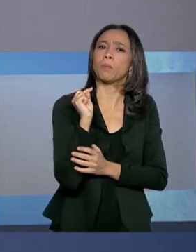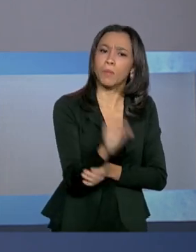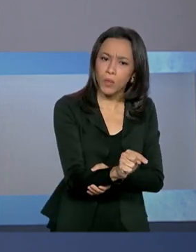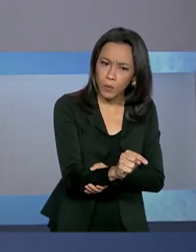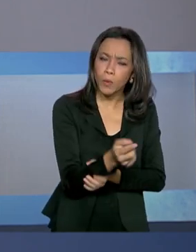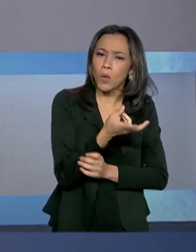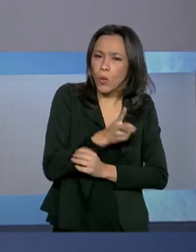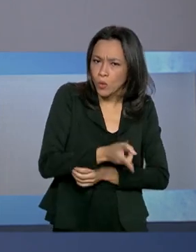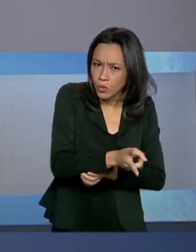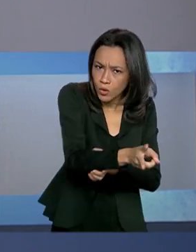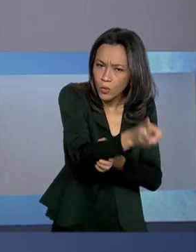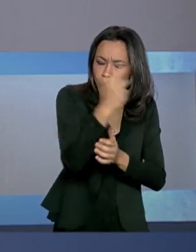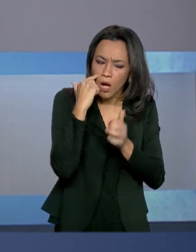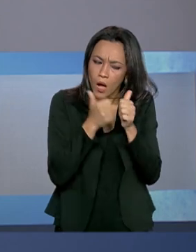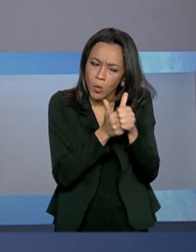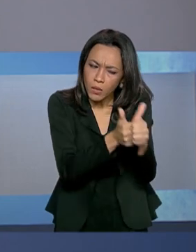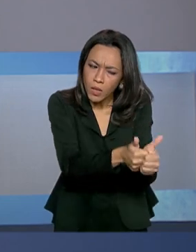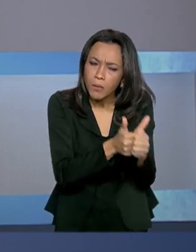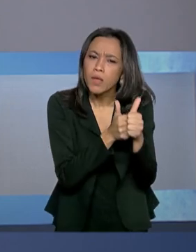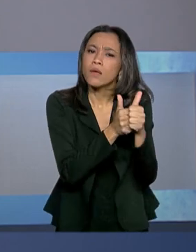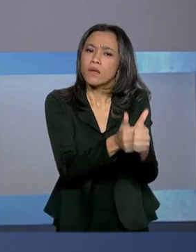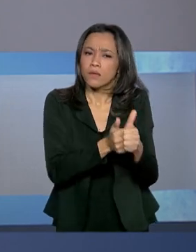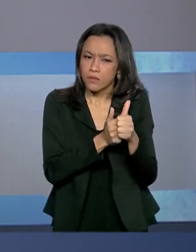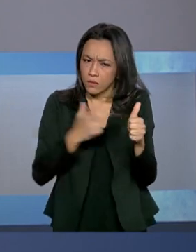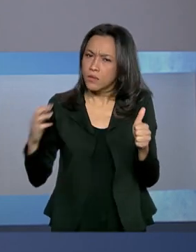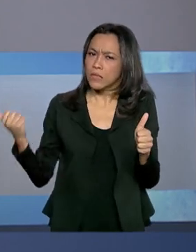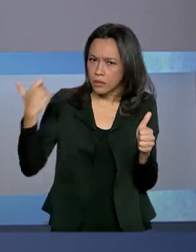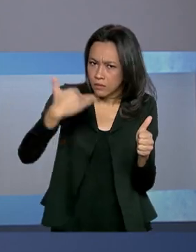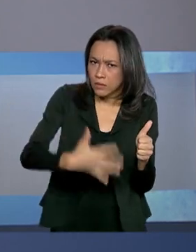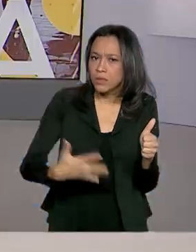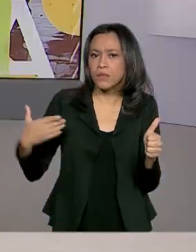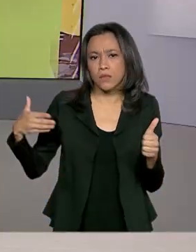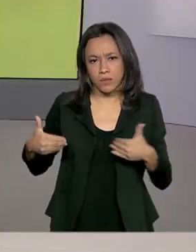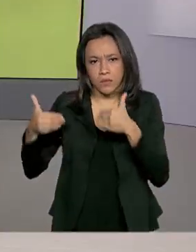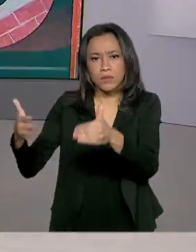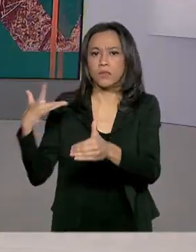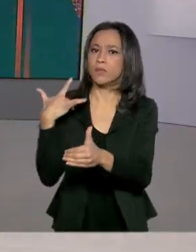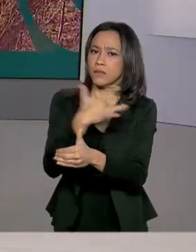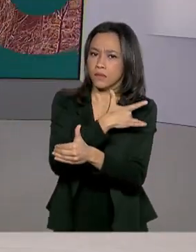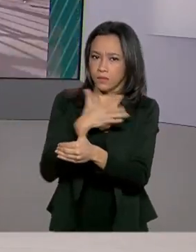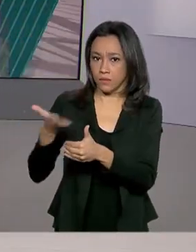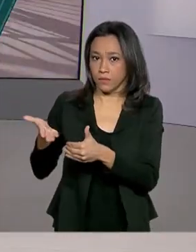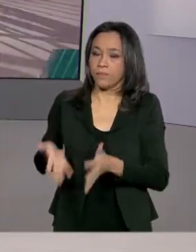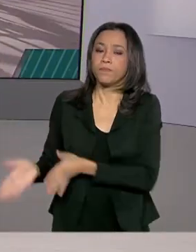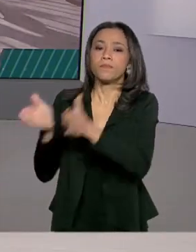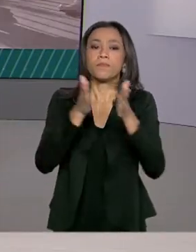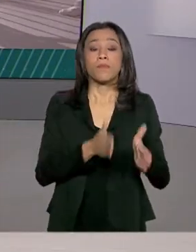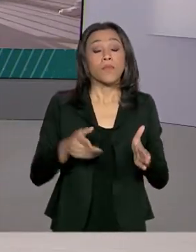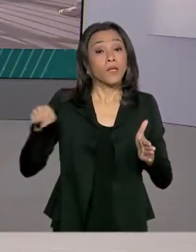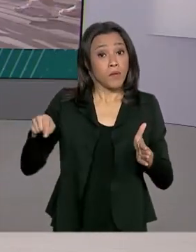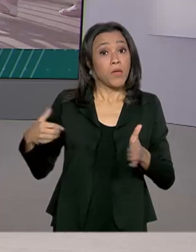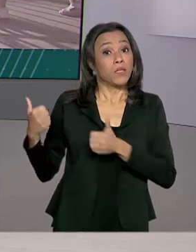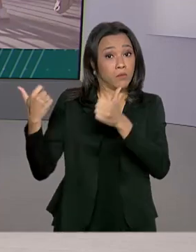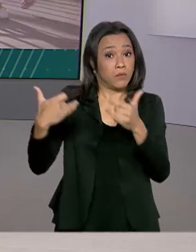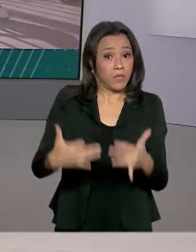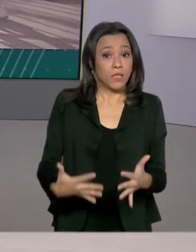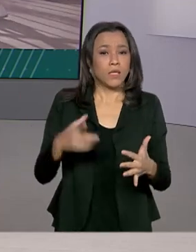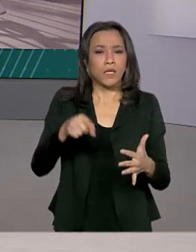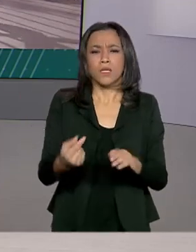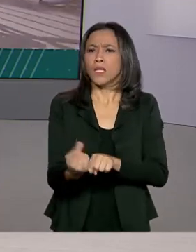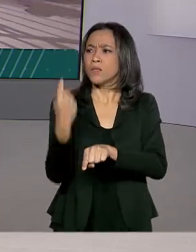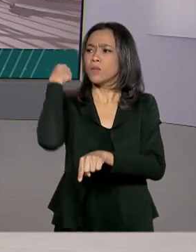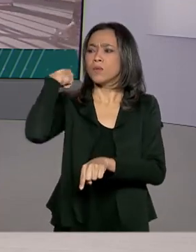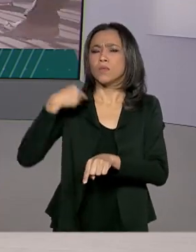continuam em acompanhamento de acordo com o Ministério da Saúde. E ainda segundo o Ministério, dados mostram que nas